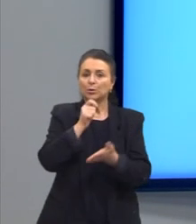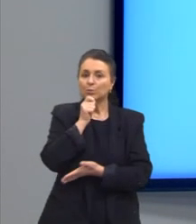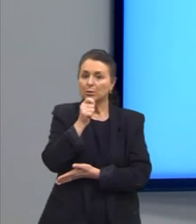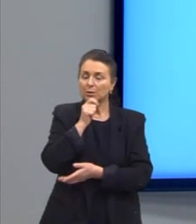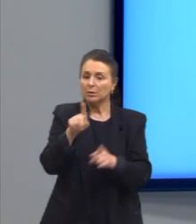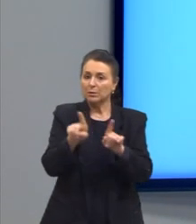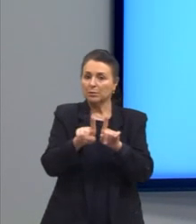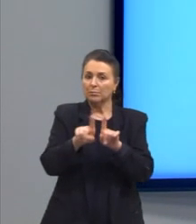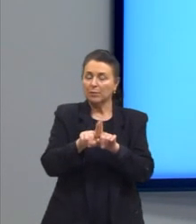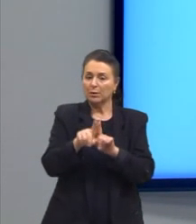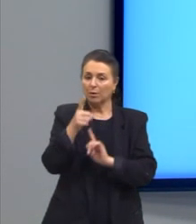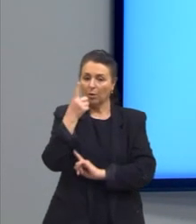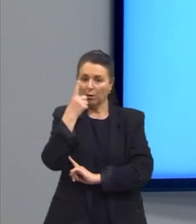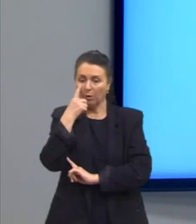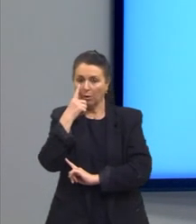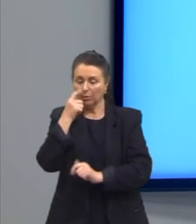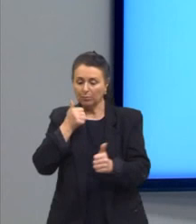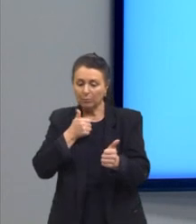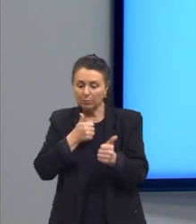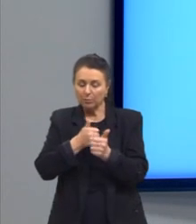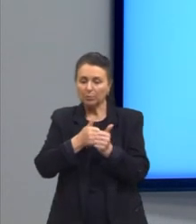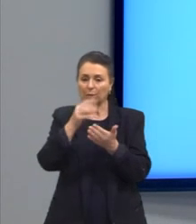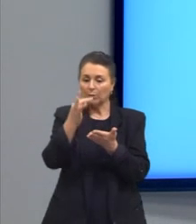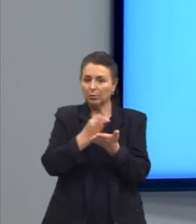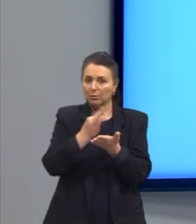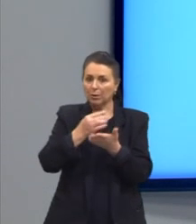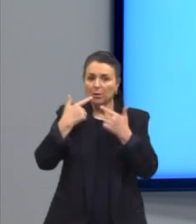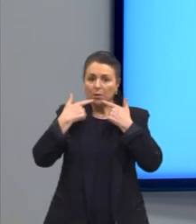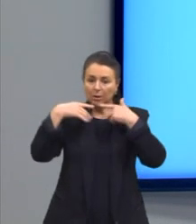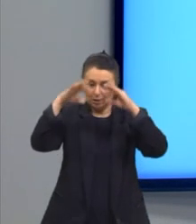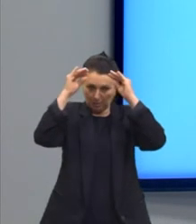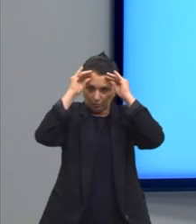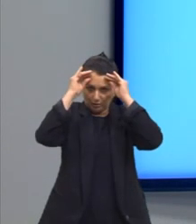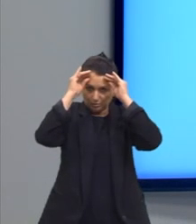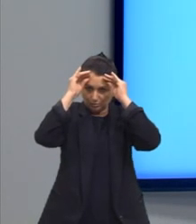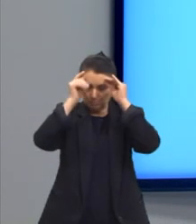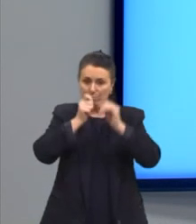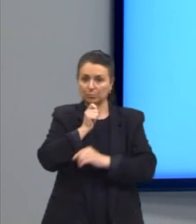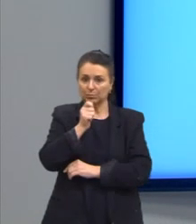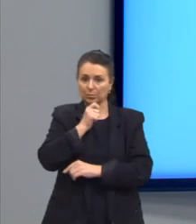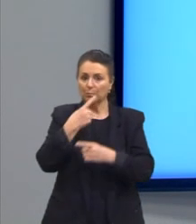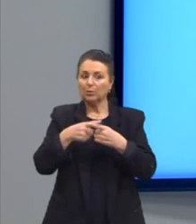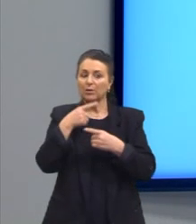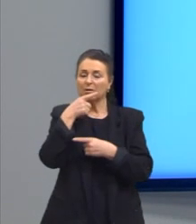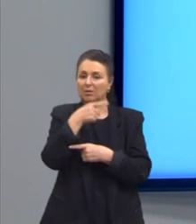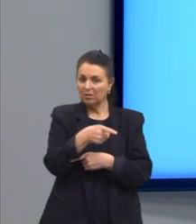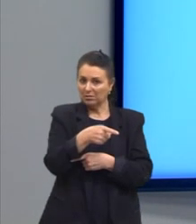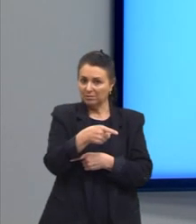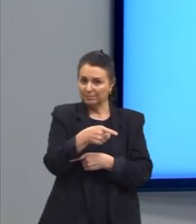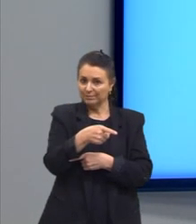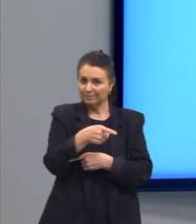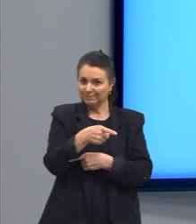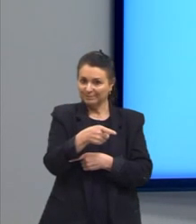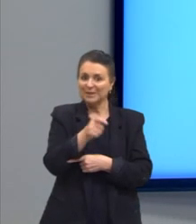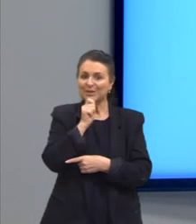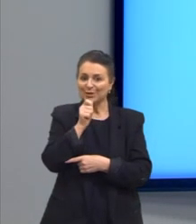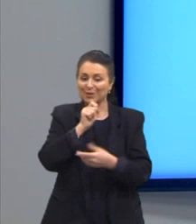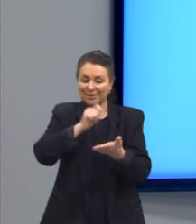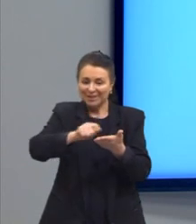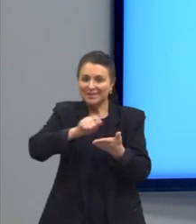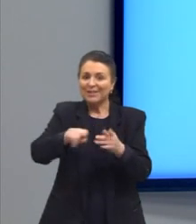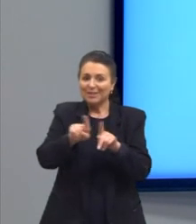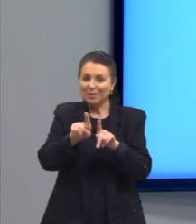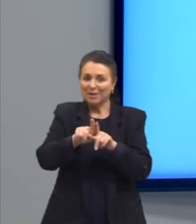que nessa questão de aproximar o texto da linguagem jornalística também, porque esses autores eram jornalistas. Aqui a gente tem uma imagenzinha